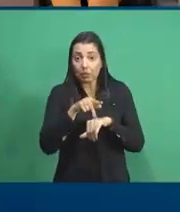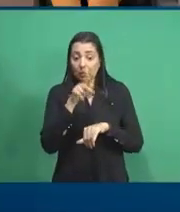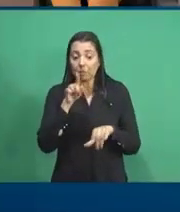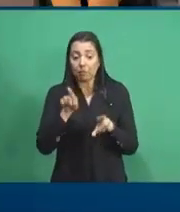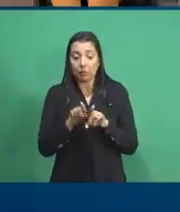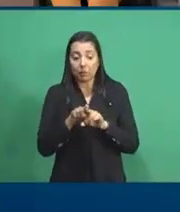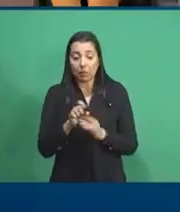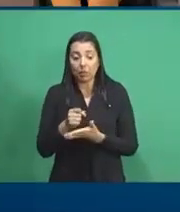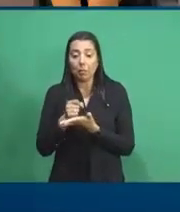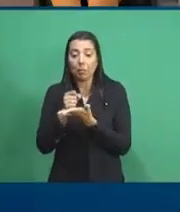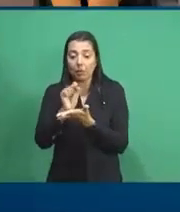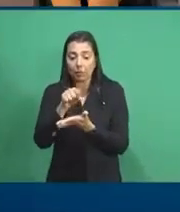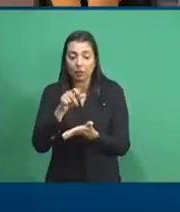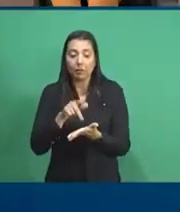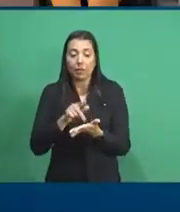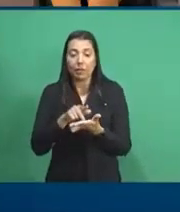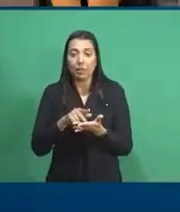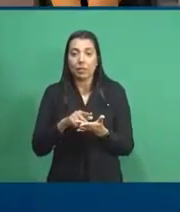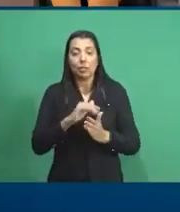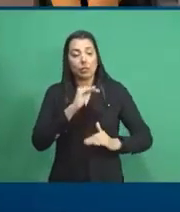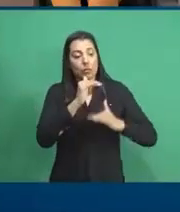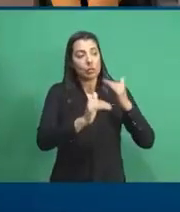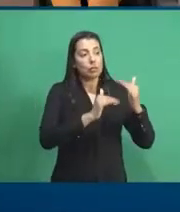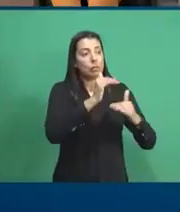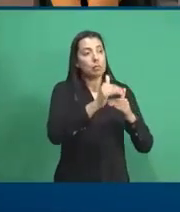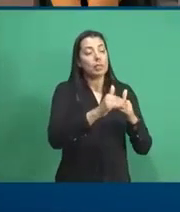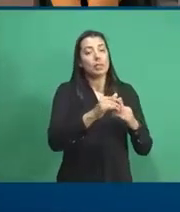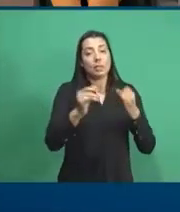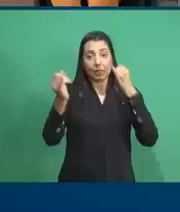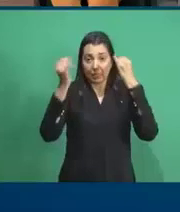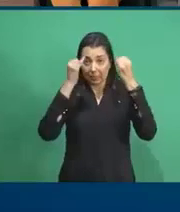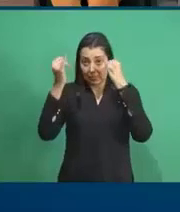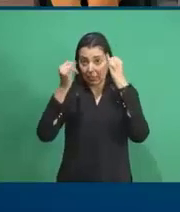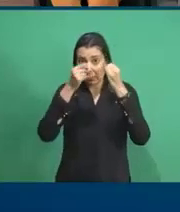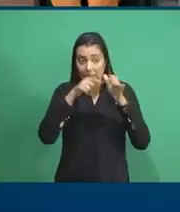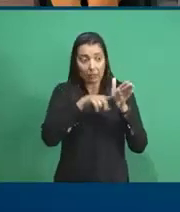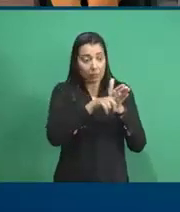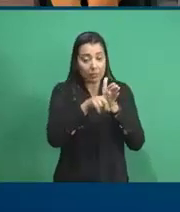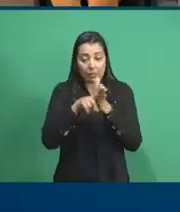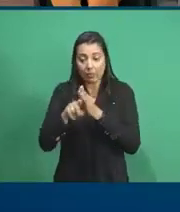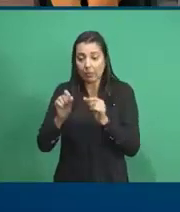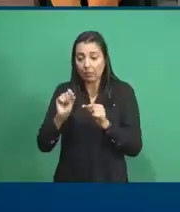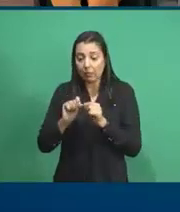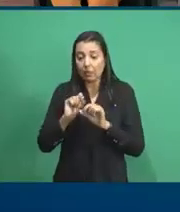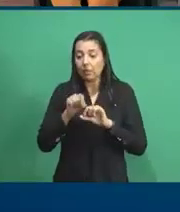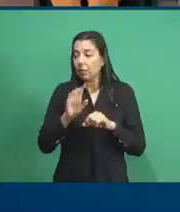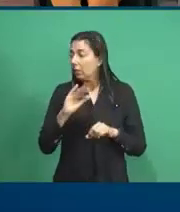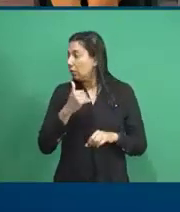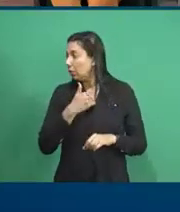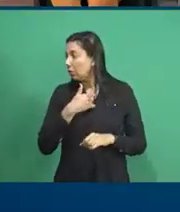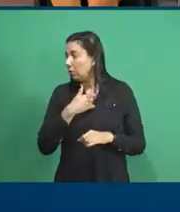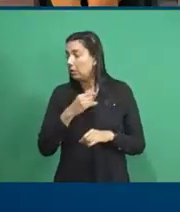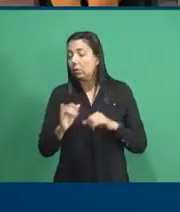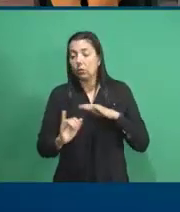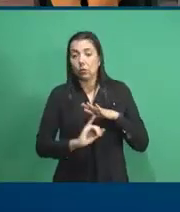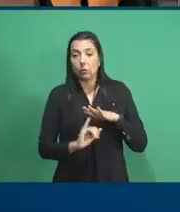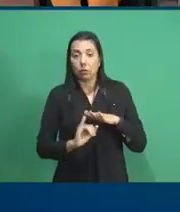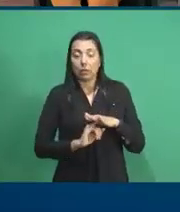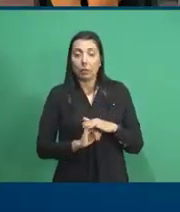contribui bastante com o desenvolvimento das ideias e das pesquisas realizadas em nossa instituição.